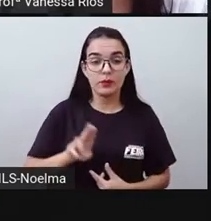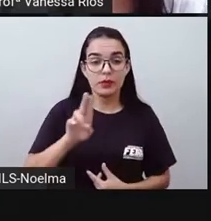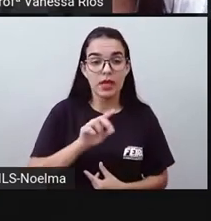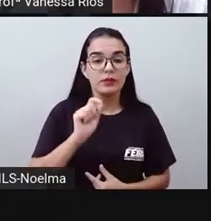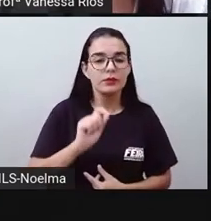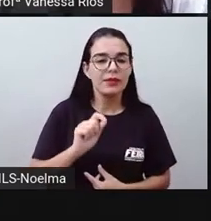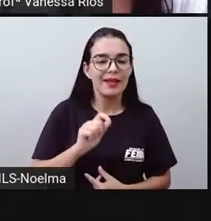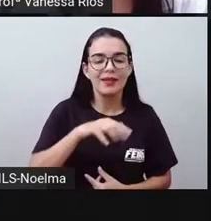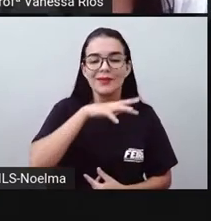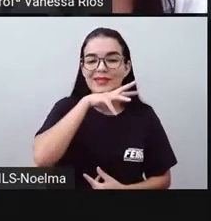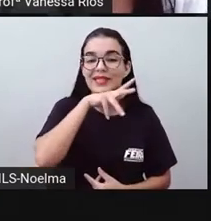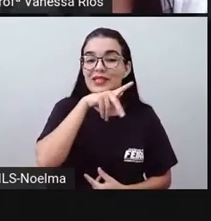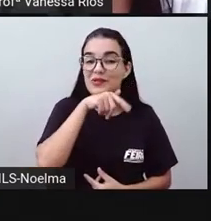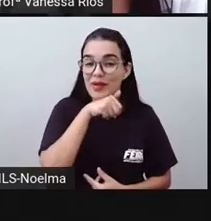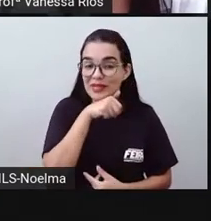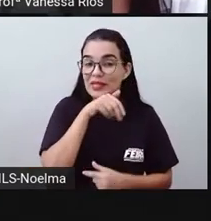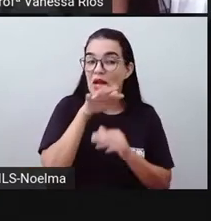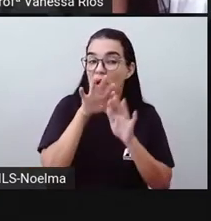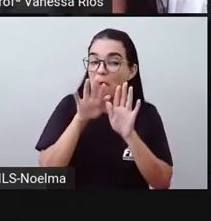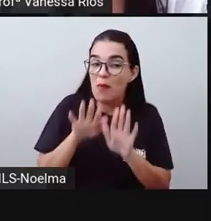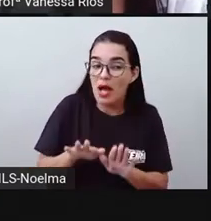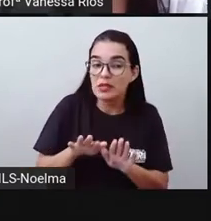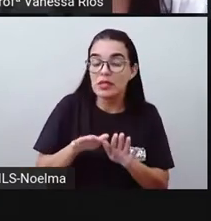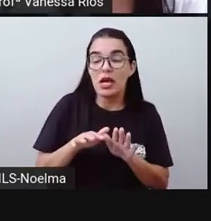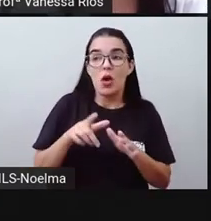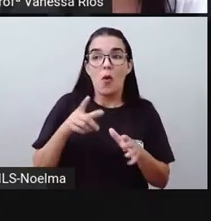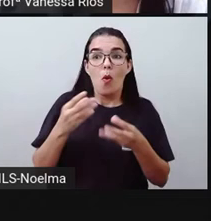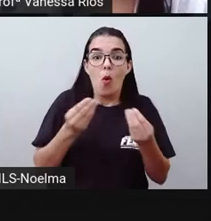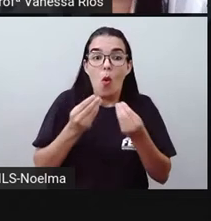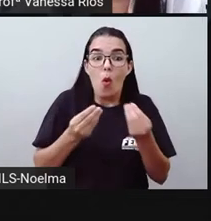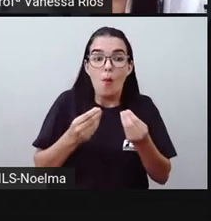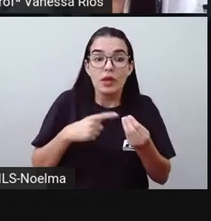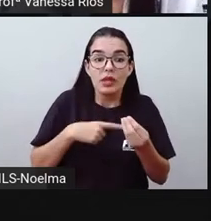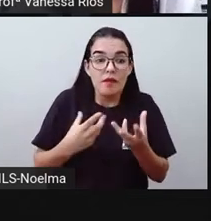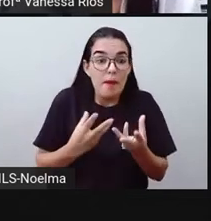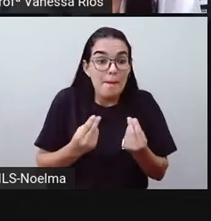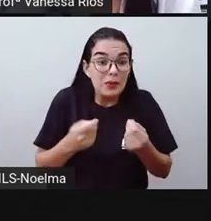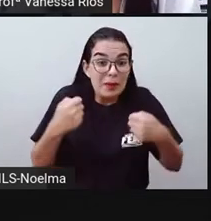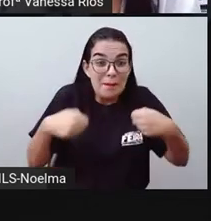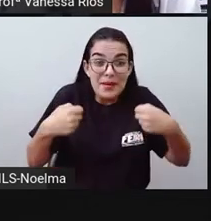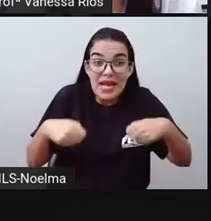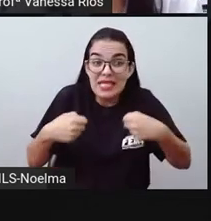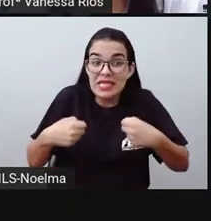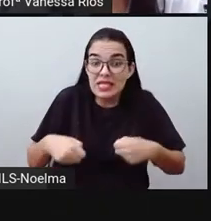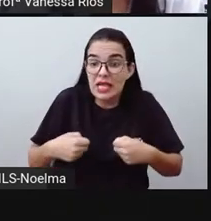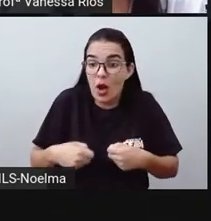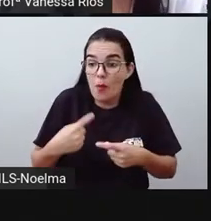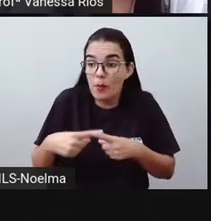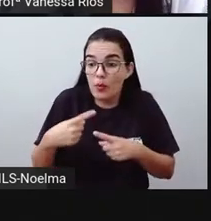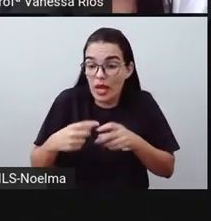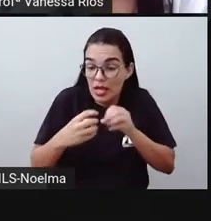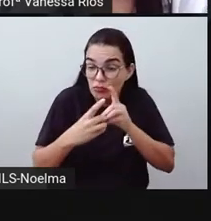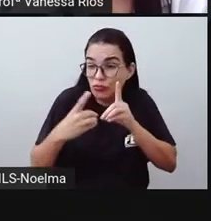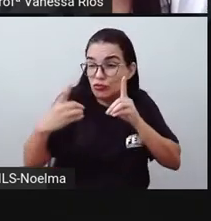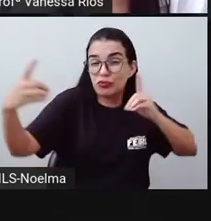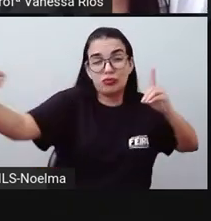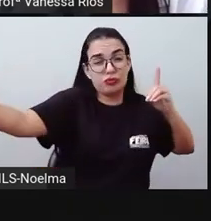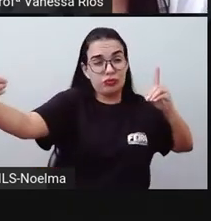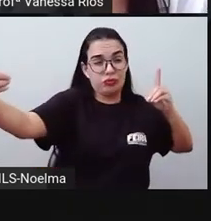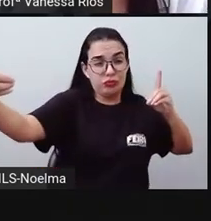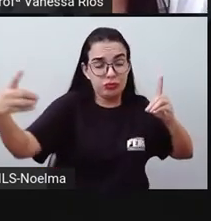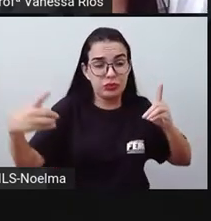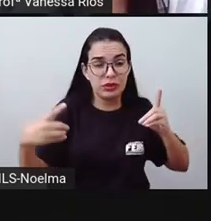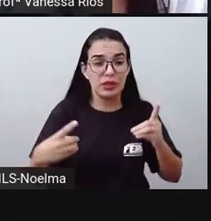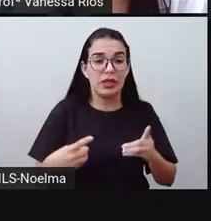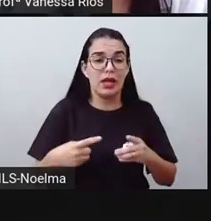animais, mas que a partir da necessidade, né? Da enfrentar maiores distâncias, de diminuir